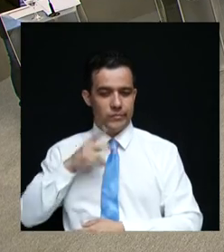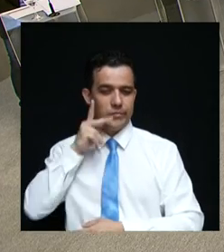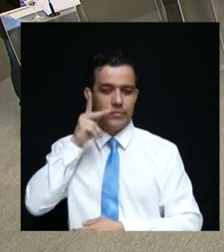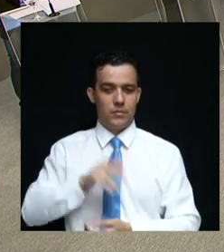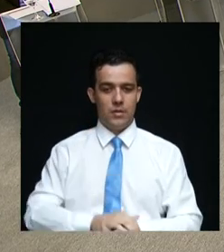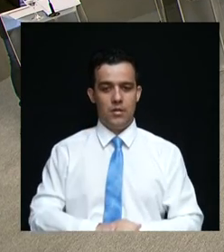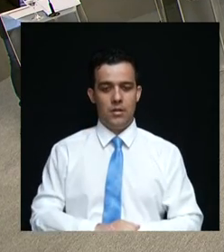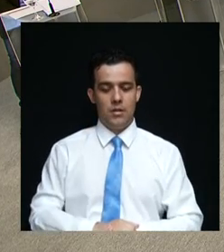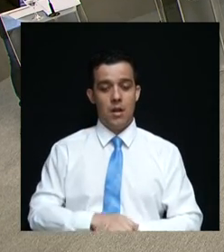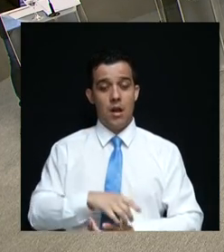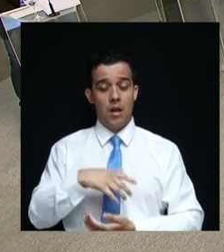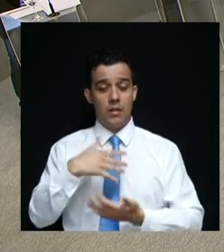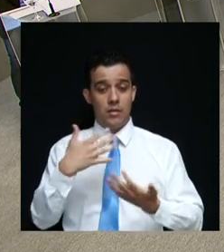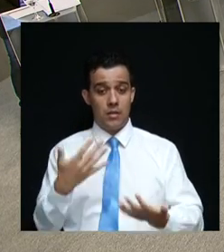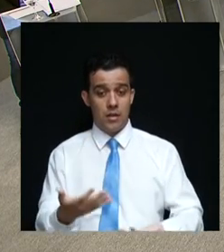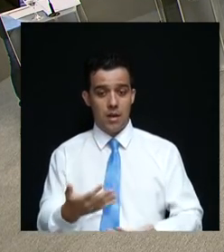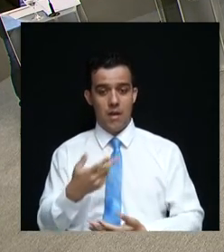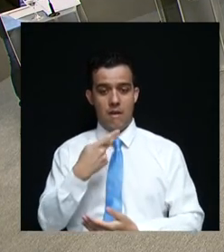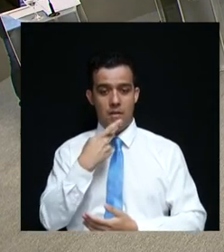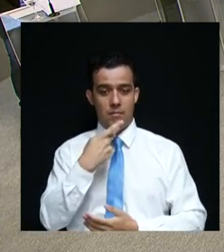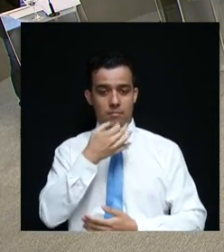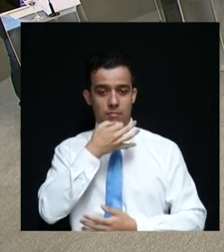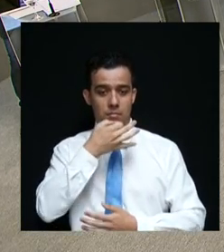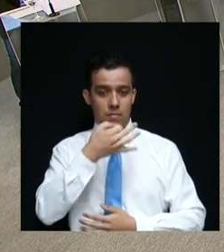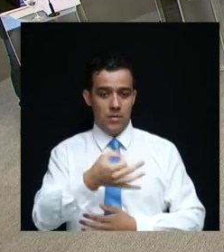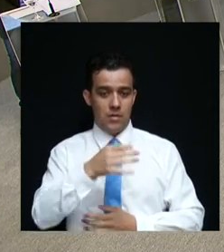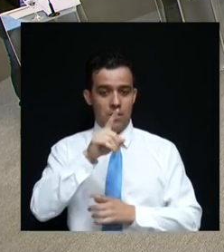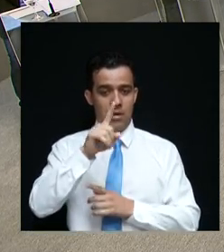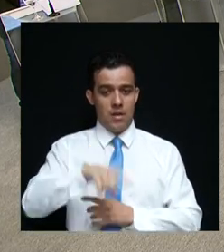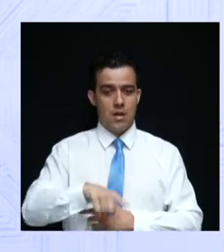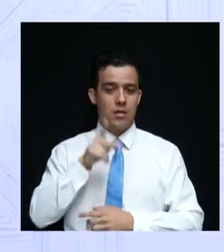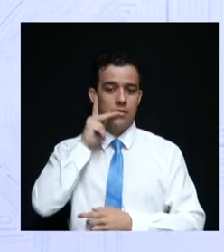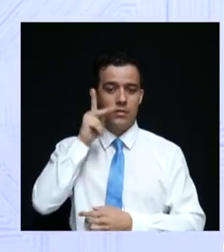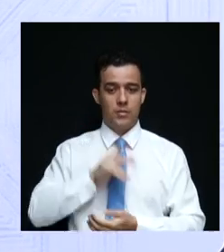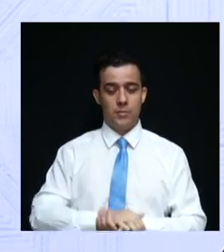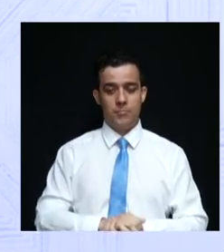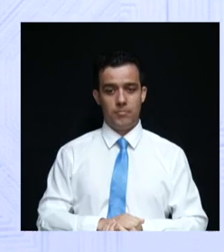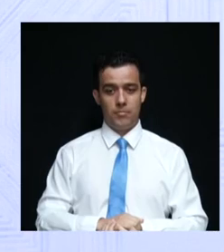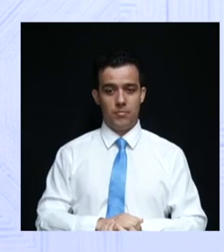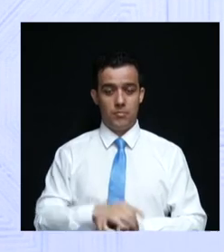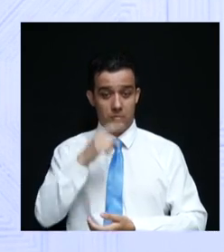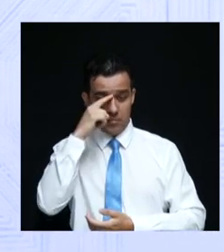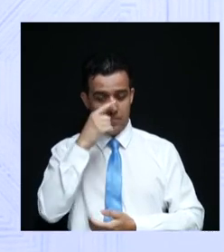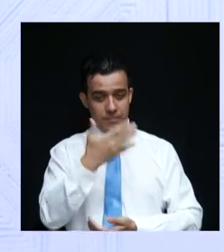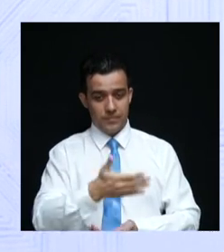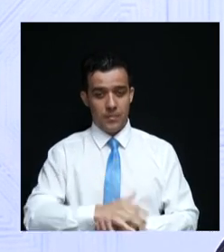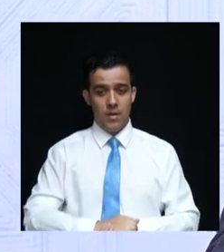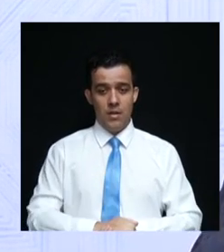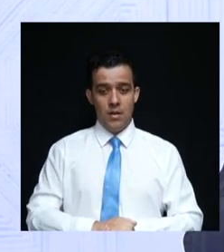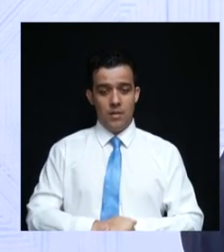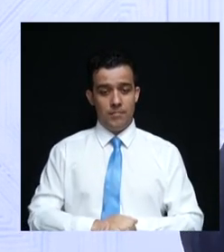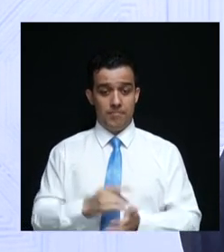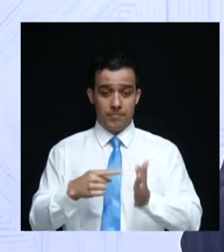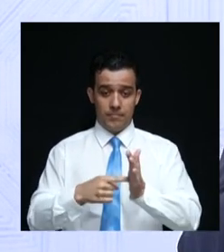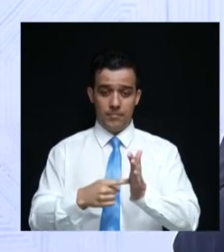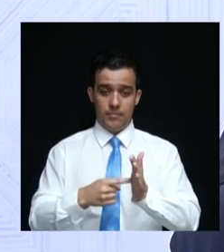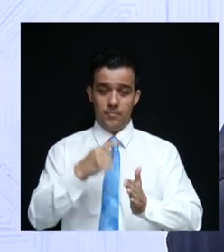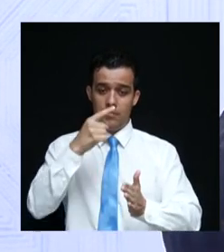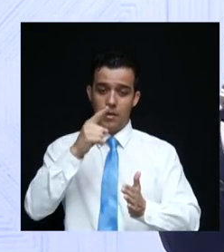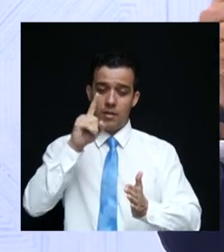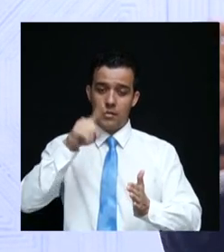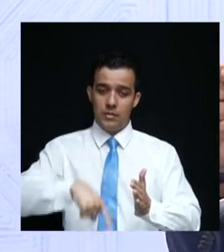Quem vai comentar é a candidata Cátia Maria. Bom, primeiro, nós sabemos a